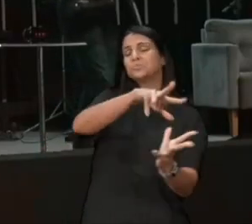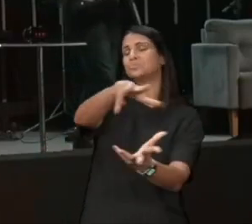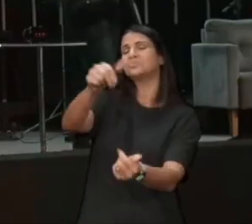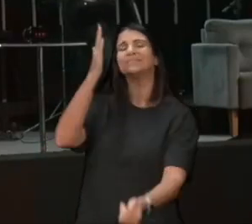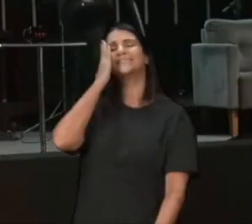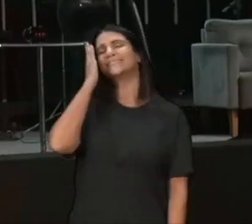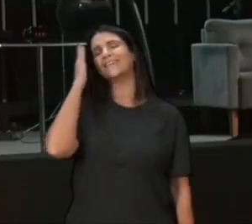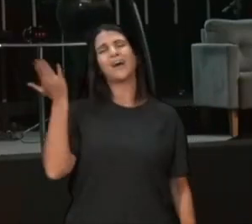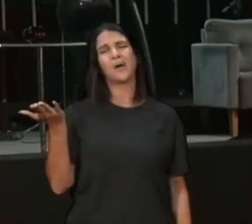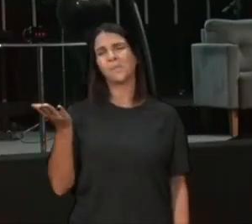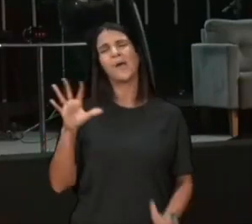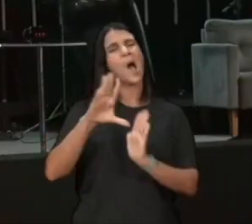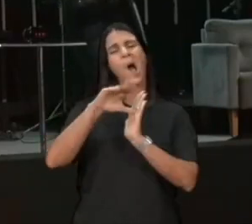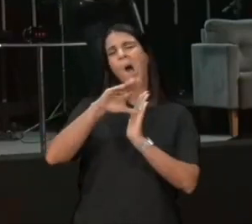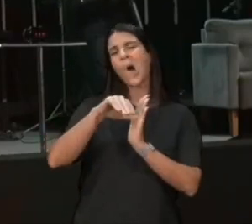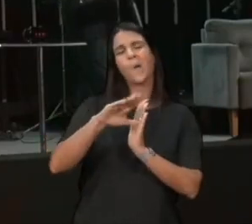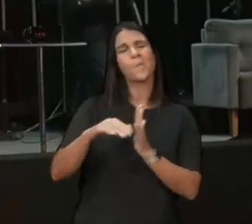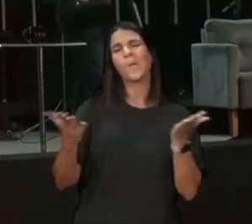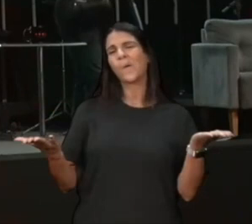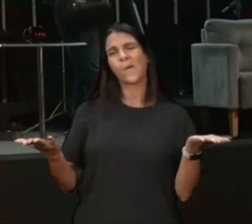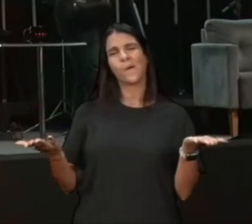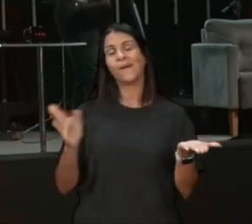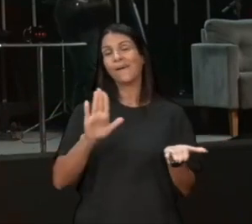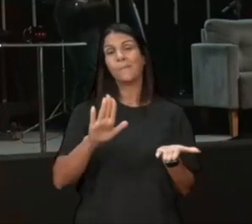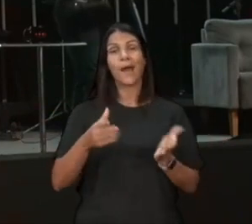que carinho, tadinho deles,